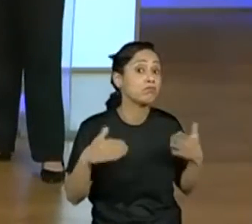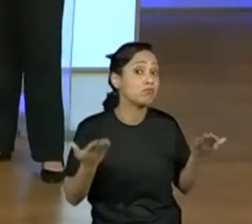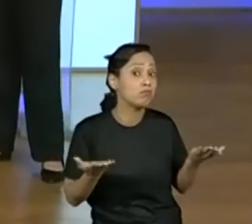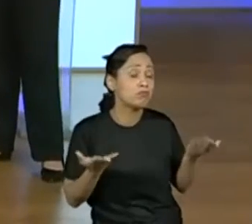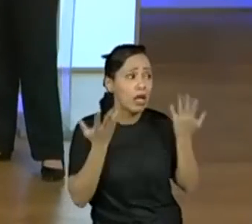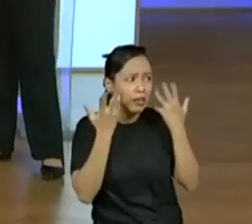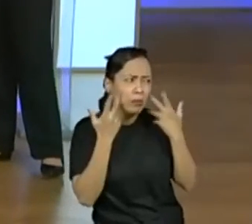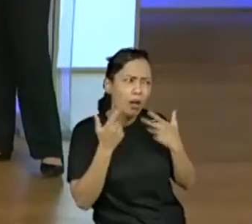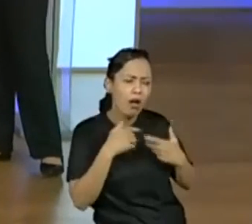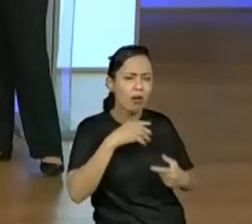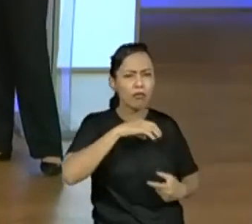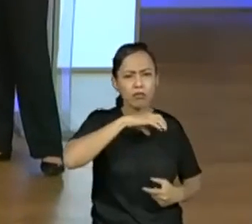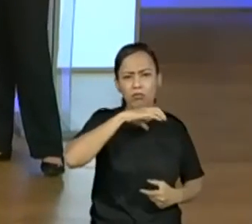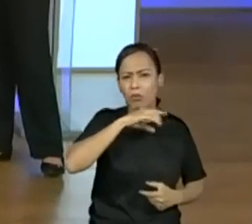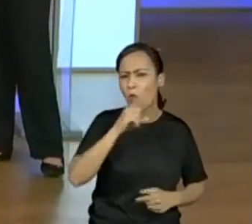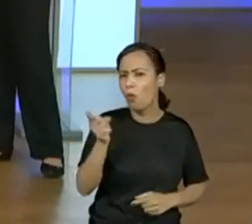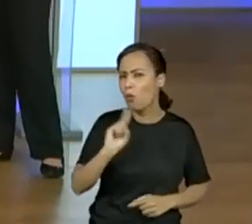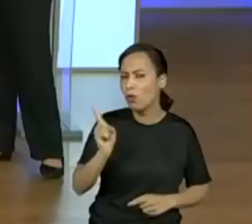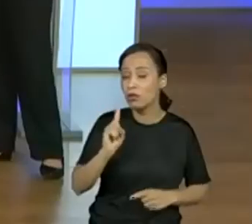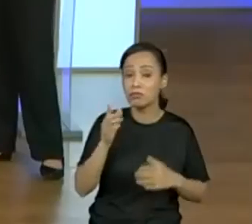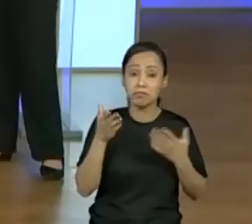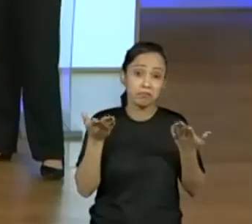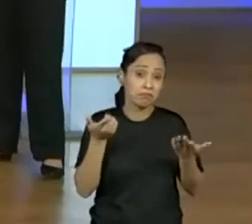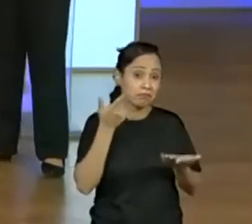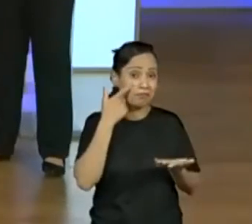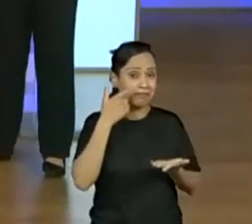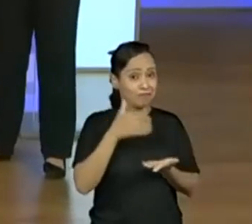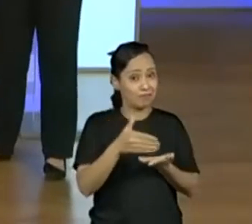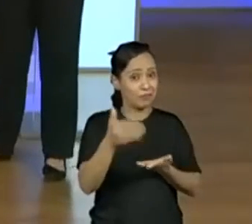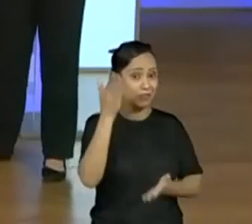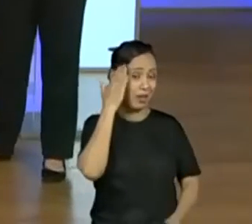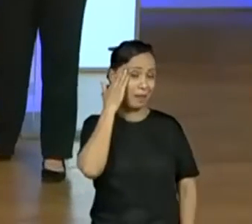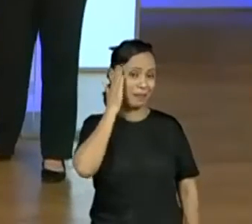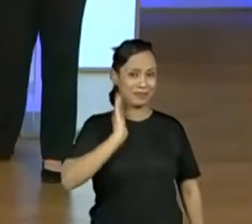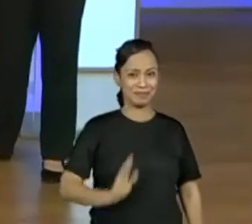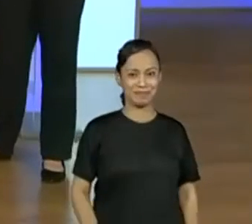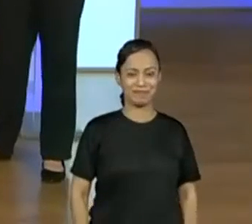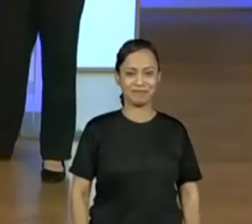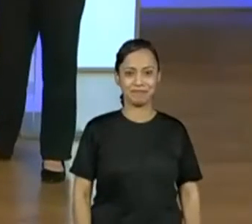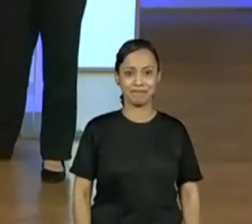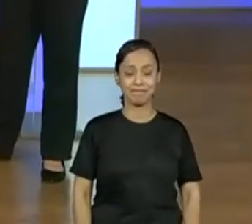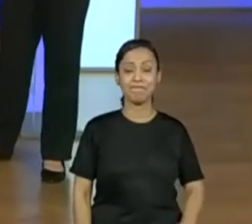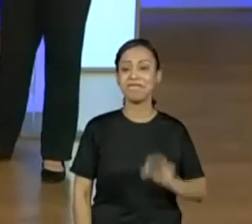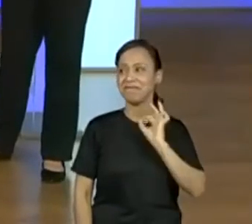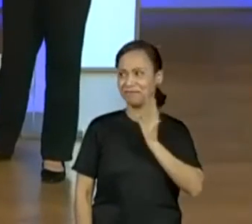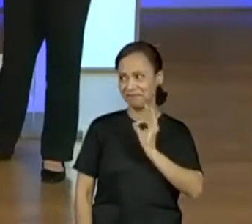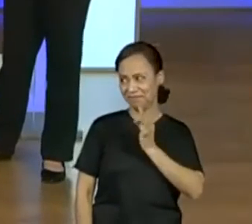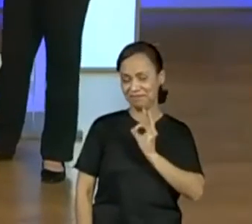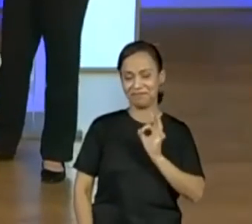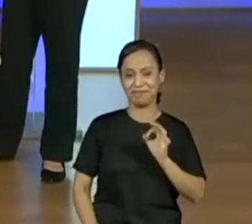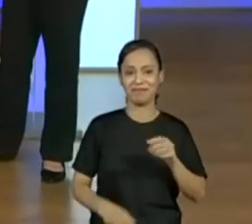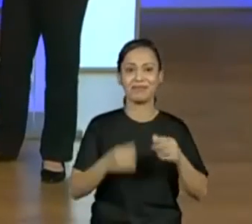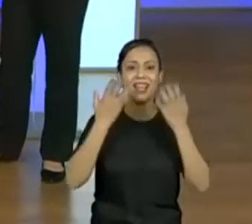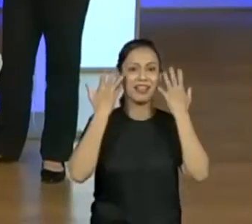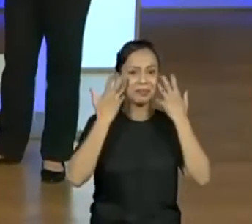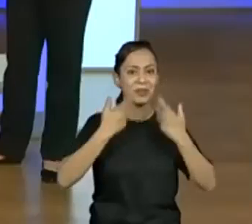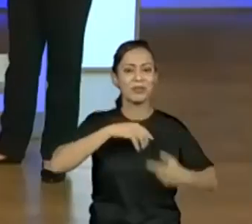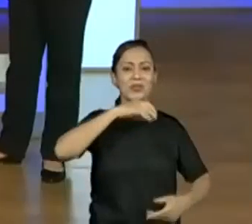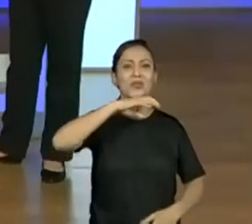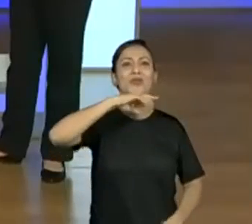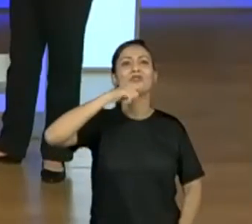de outros? É, Como será nossa aula de hoje? Nós vamos começar também pensando em animais. Vou colocar a tela aqui.